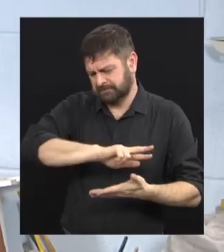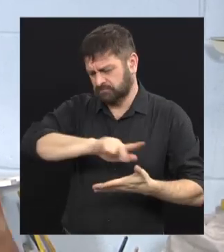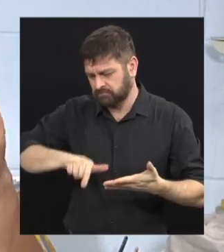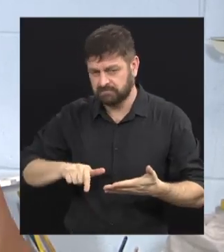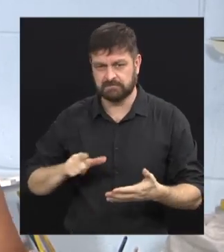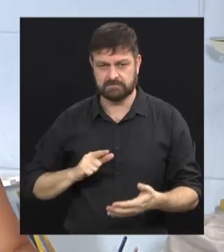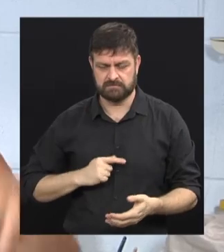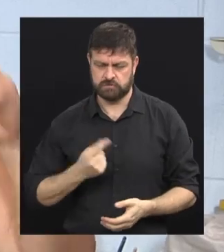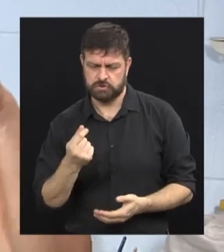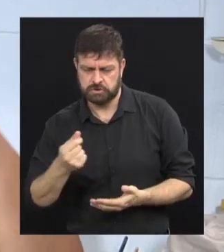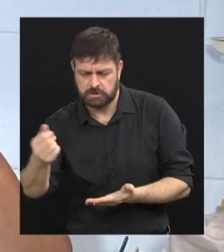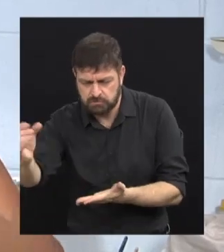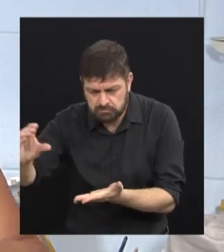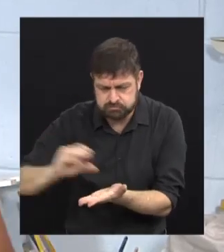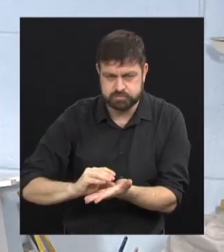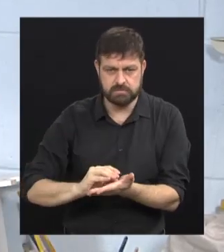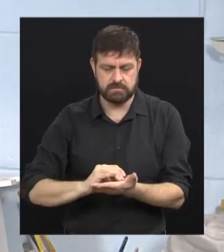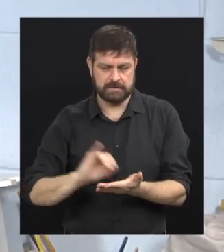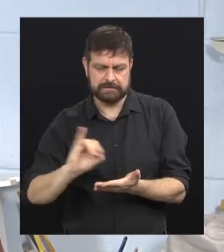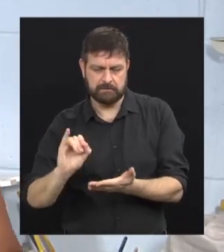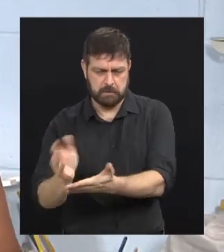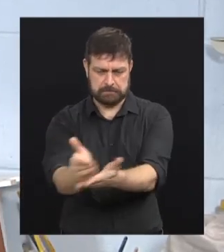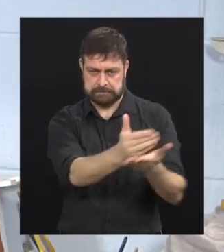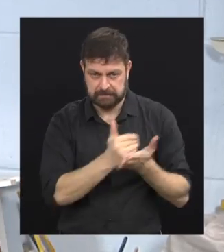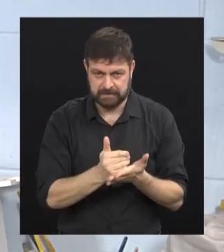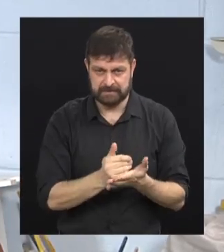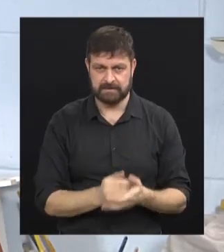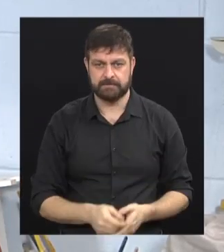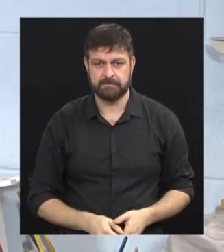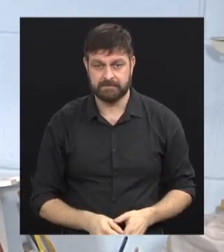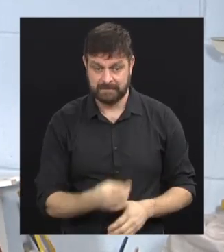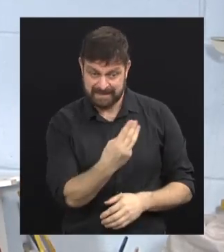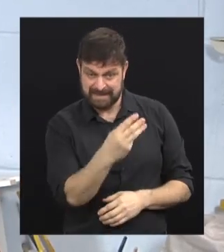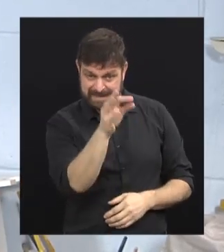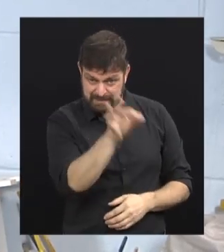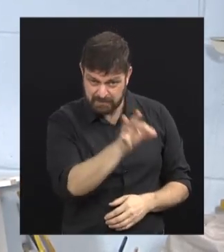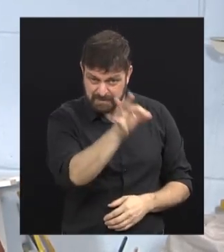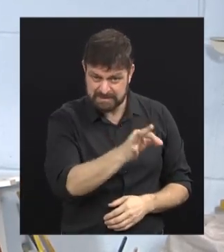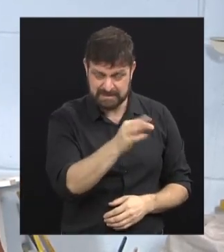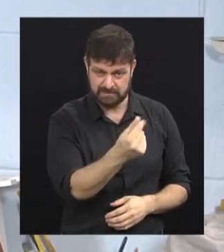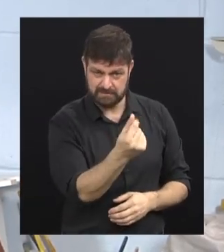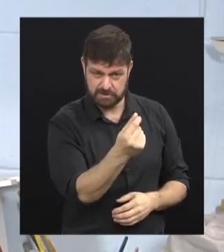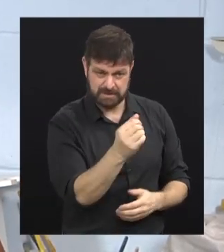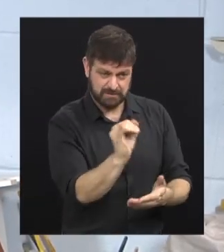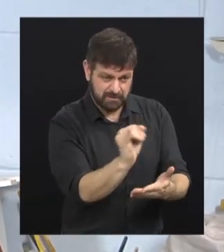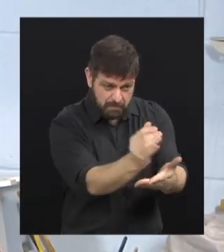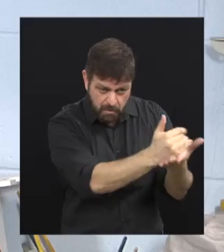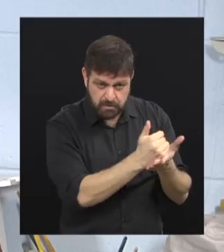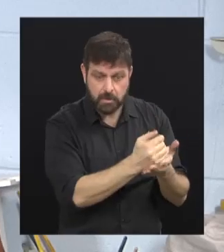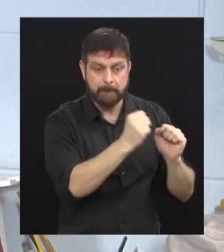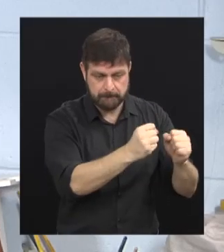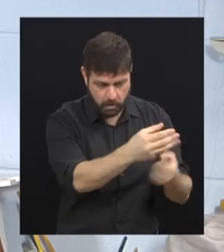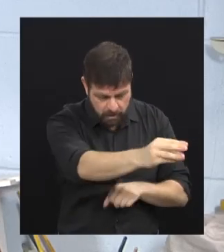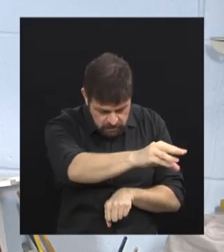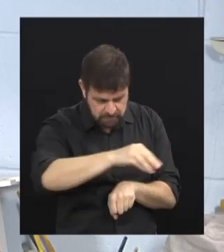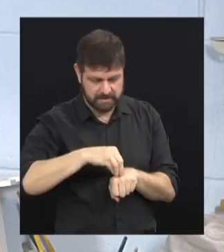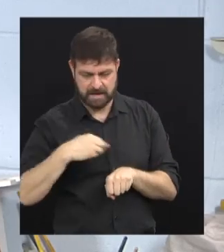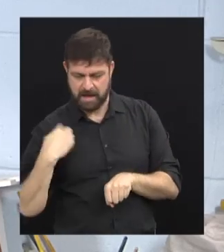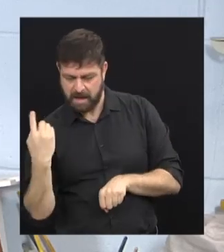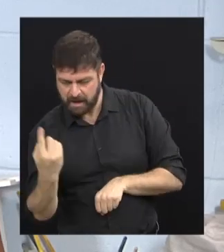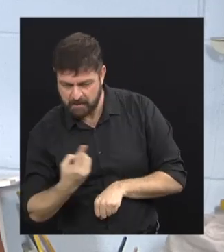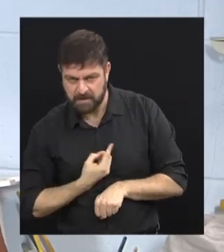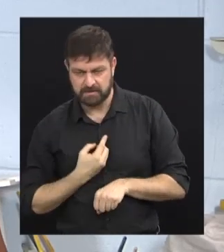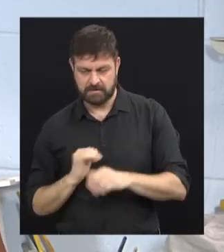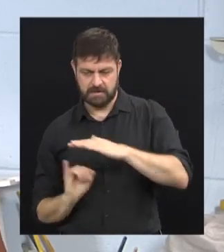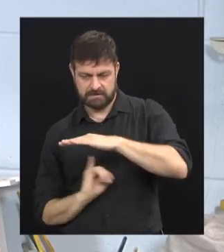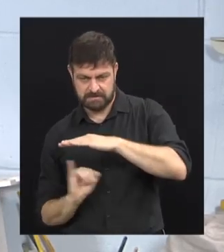possibilidades, recursos do ICMS, recursos da Lei Rouenet, que são 3% a 4% do imposto que a pessoa física